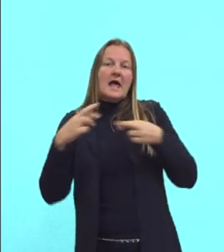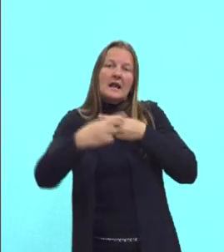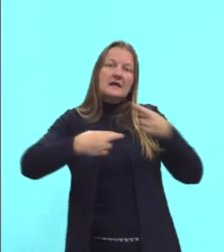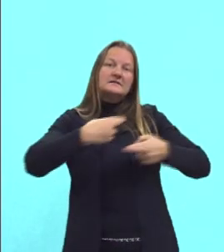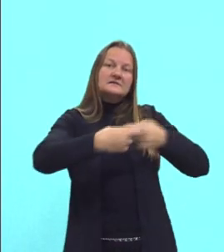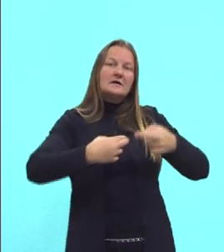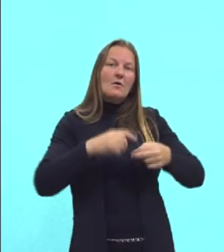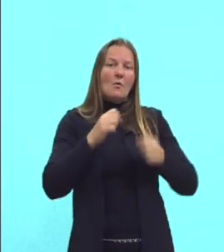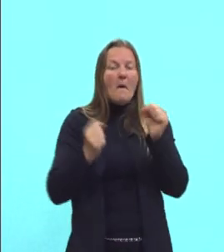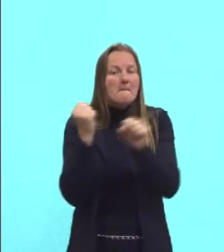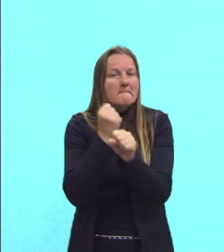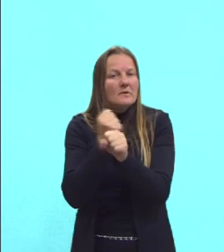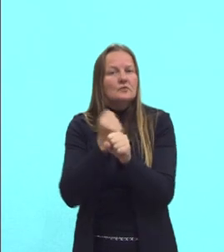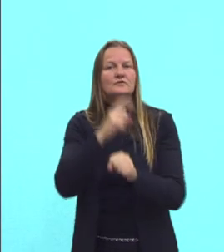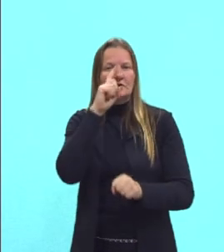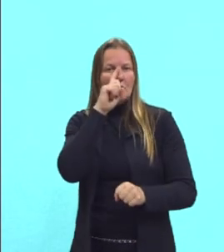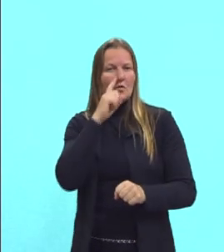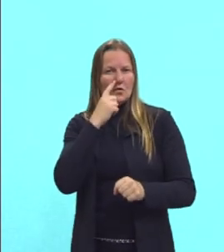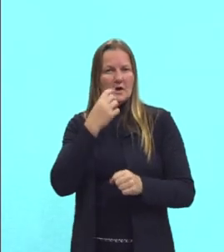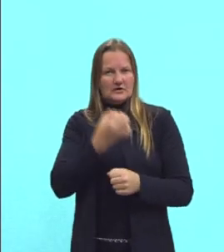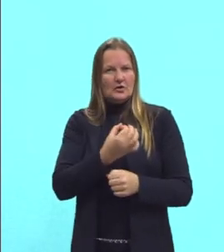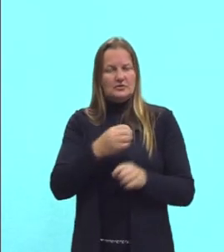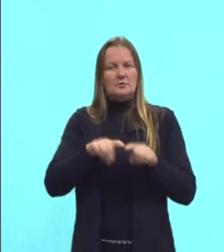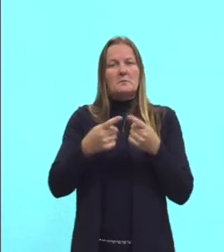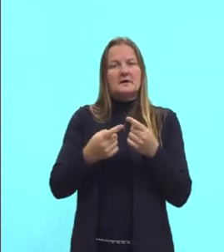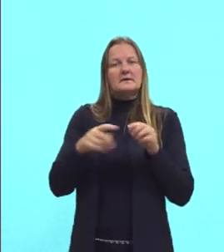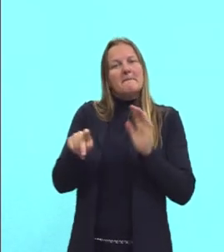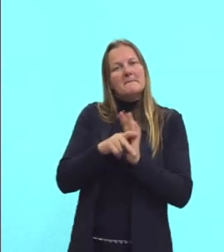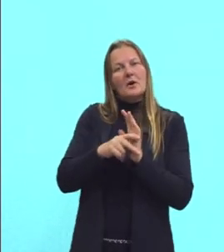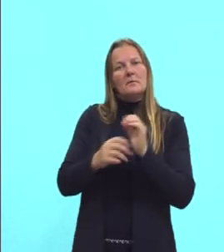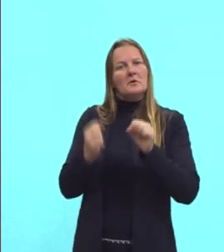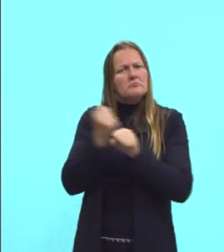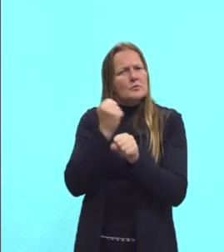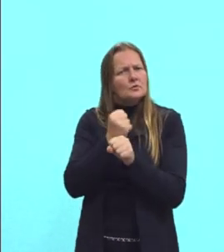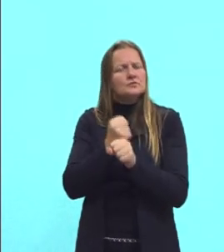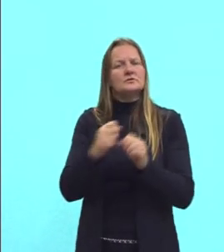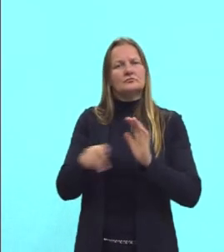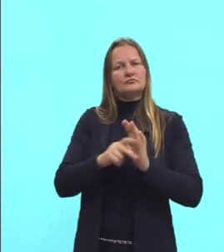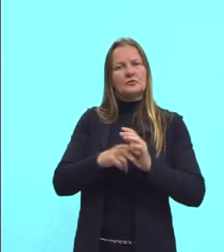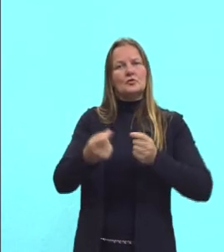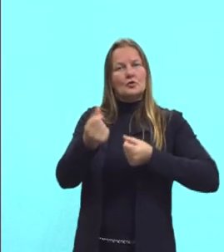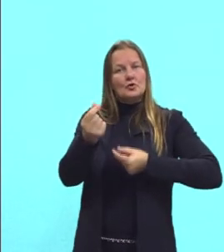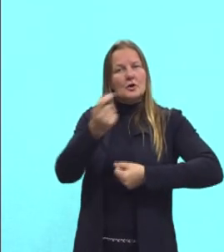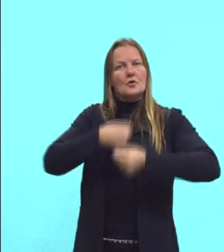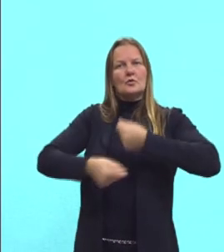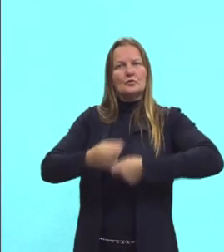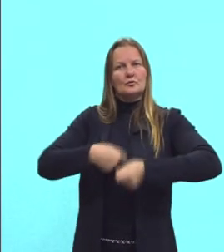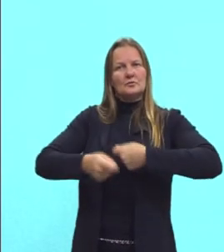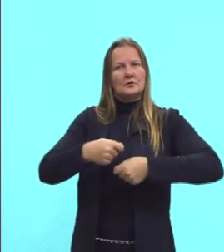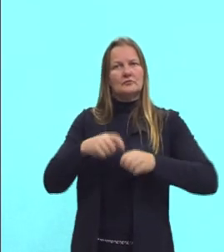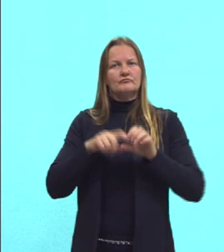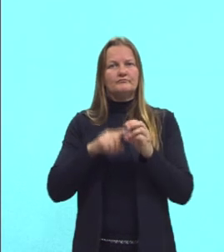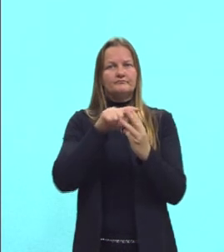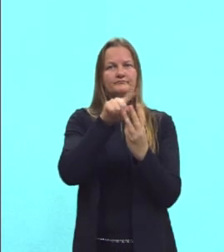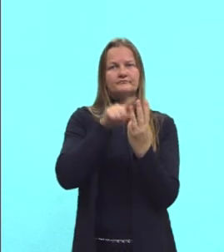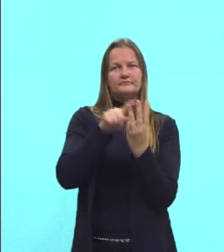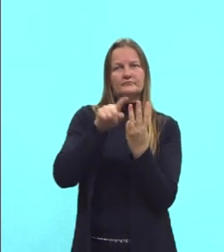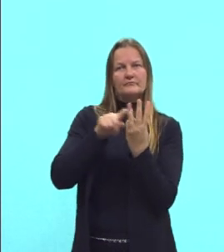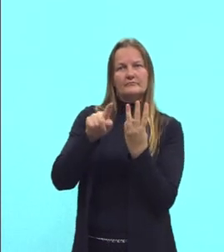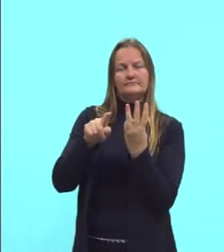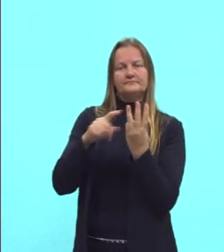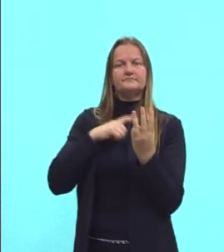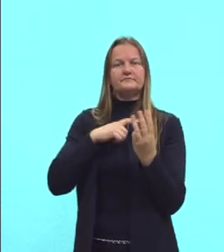um... São três grandes, né, fomentadores aí da nossa economia, né? E fora as outras coisas que vêm aqui, né?